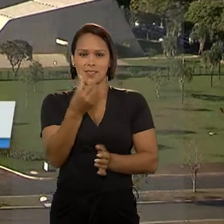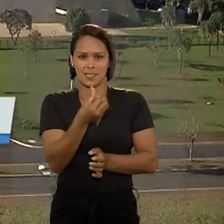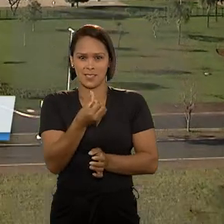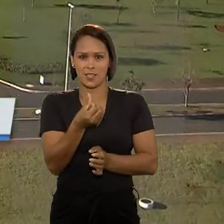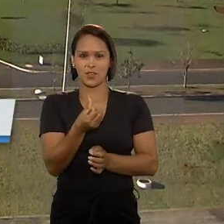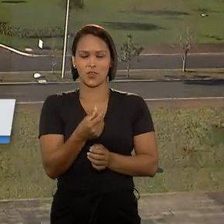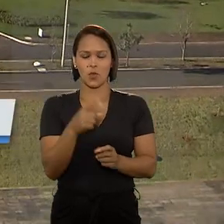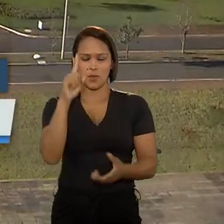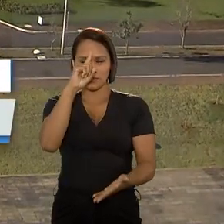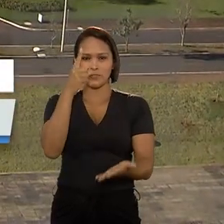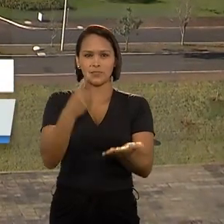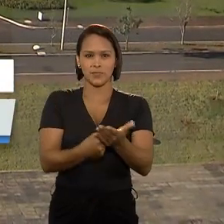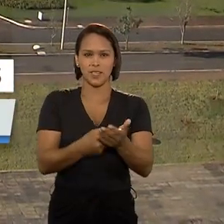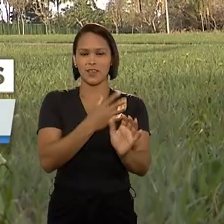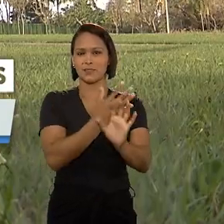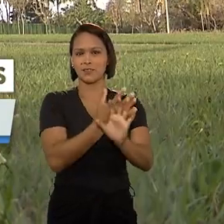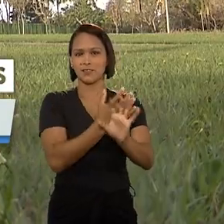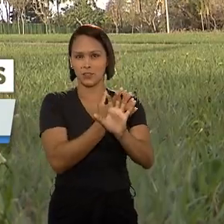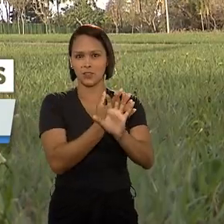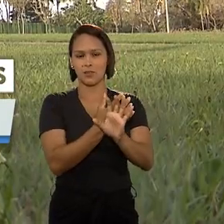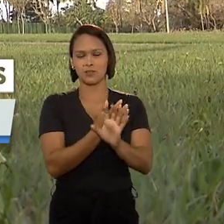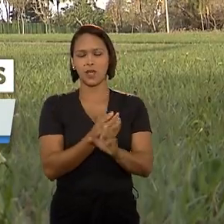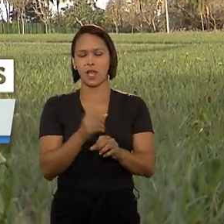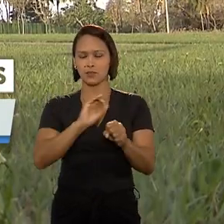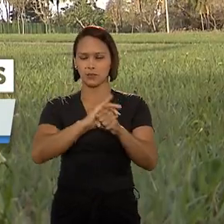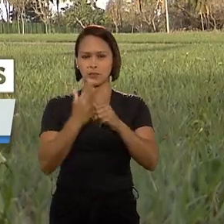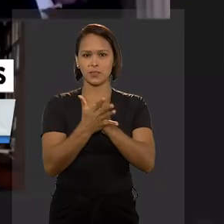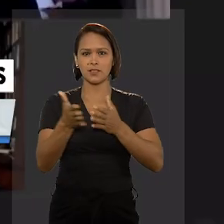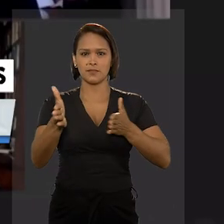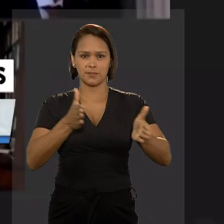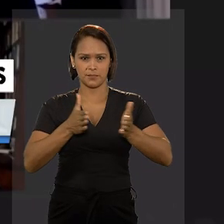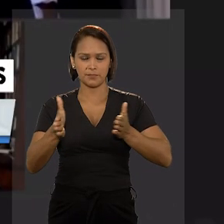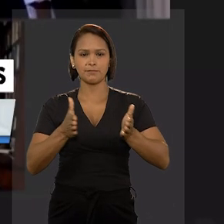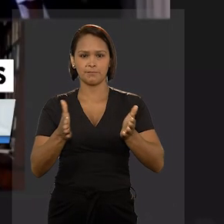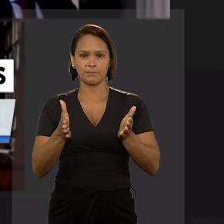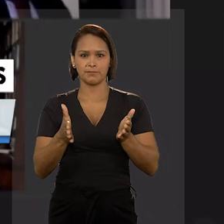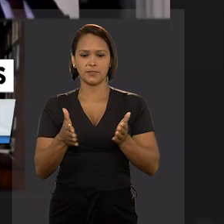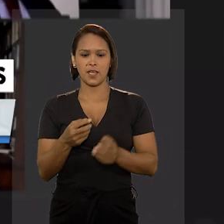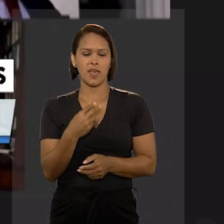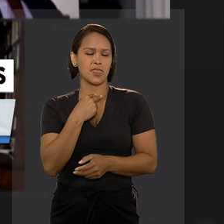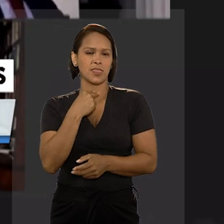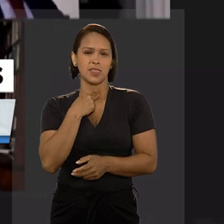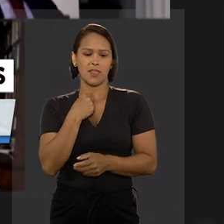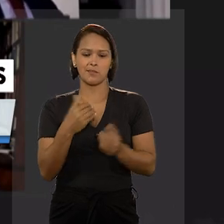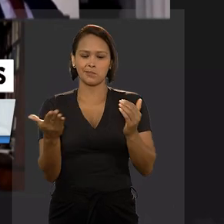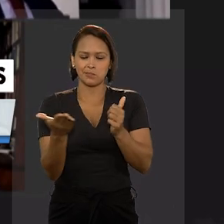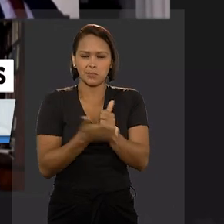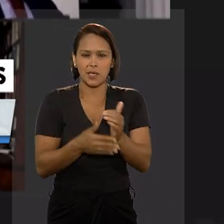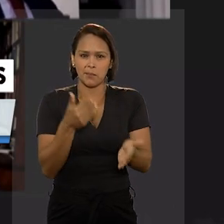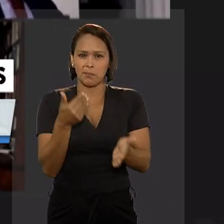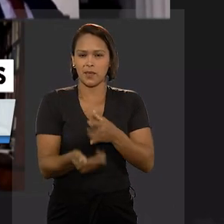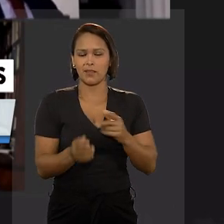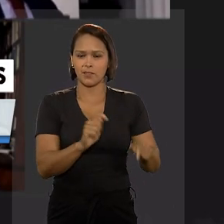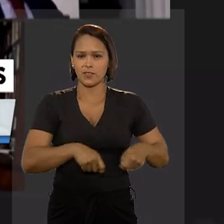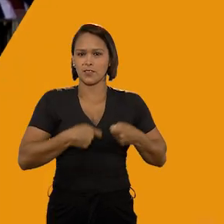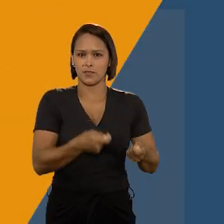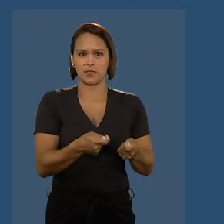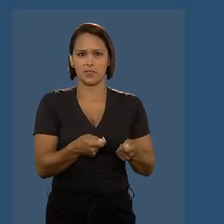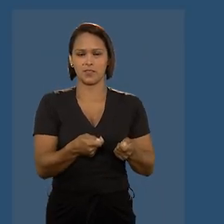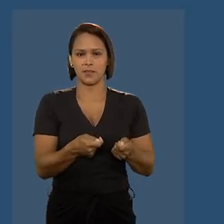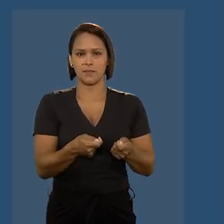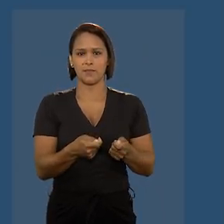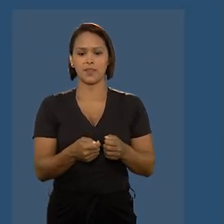turma decide que realização de audiência por vídeo durante o período da pandemia não configura cerceamento de